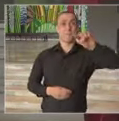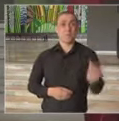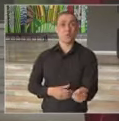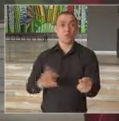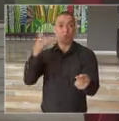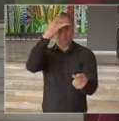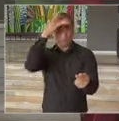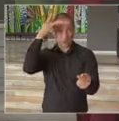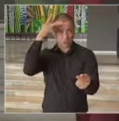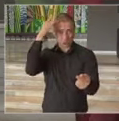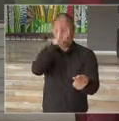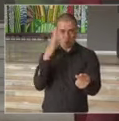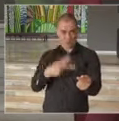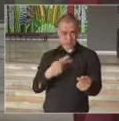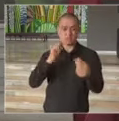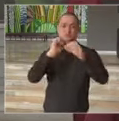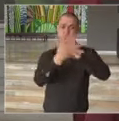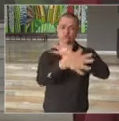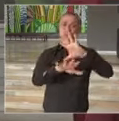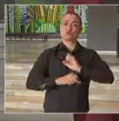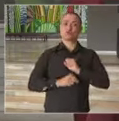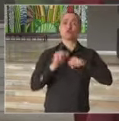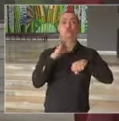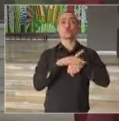aduentados.